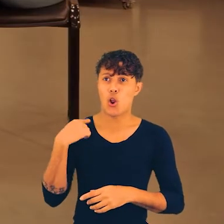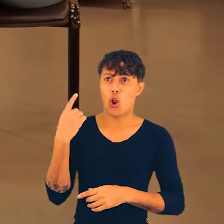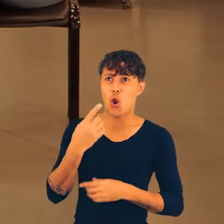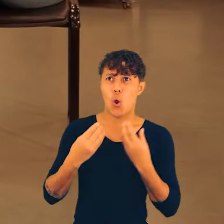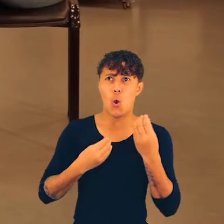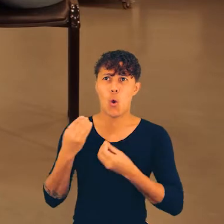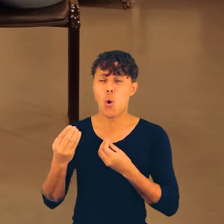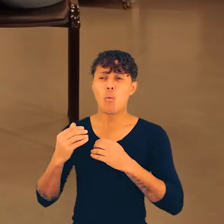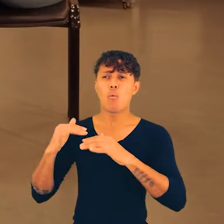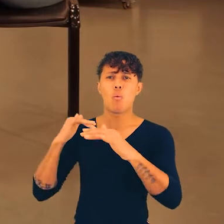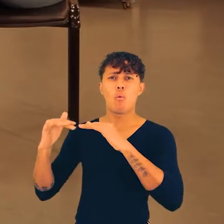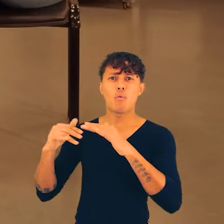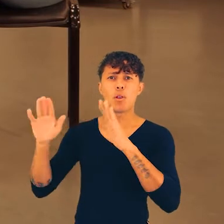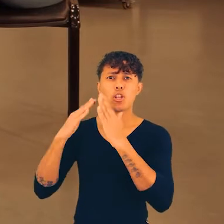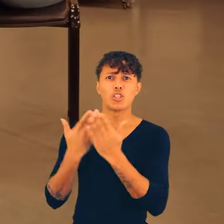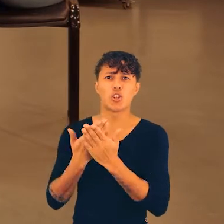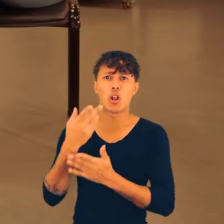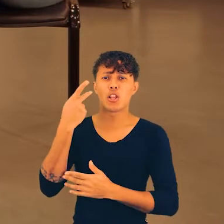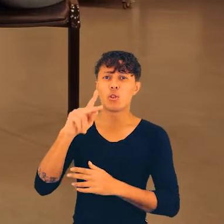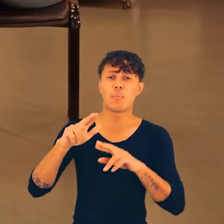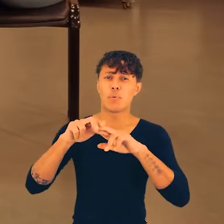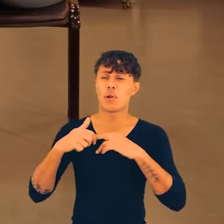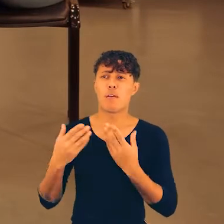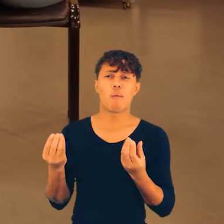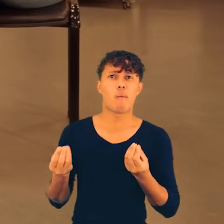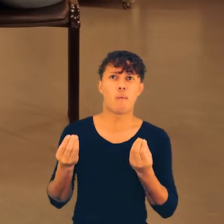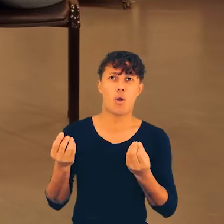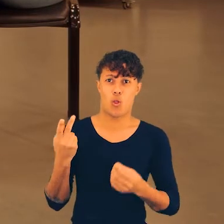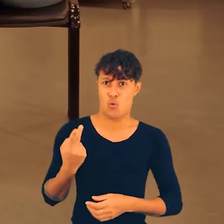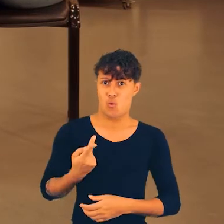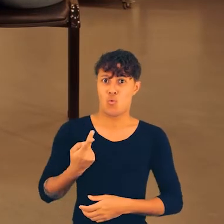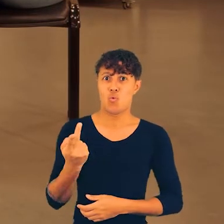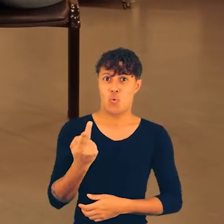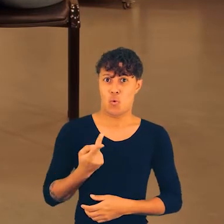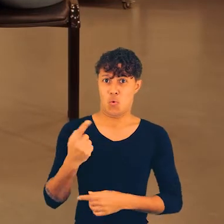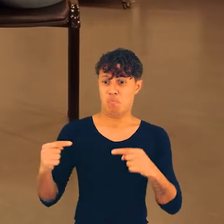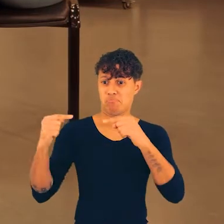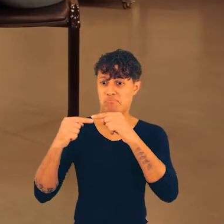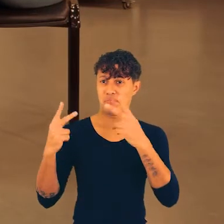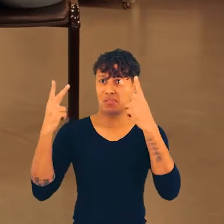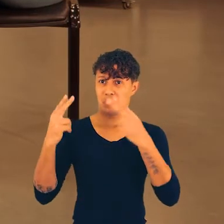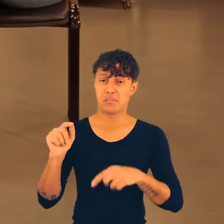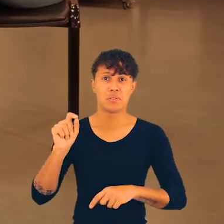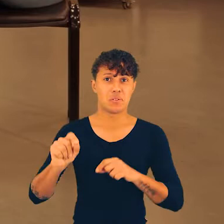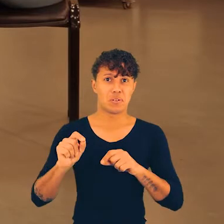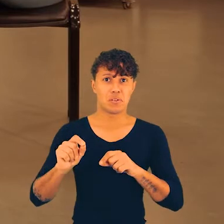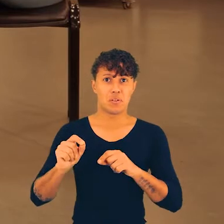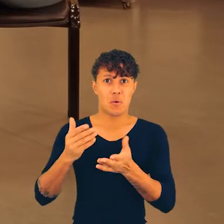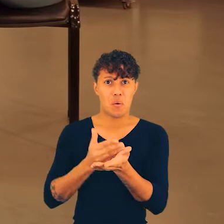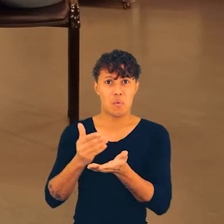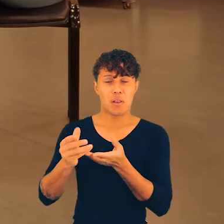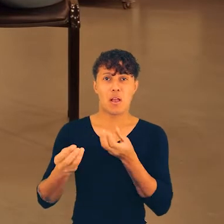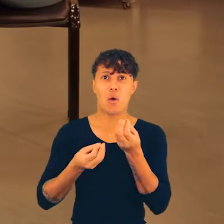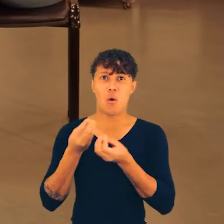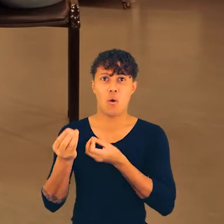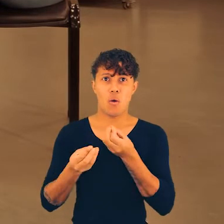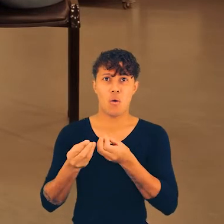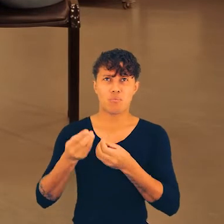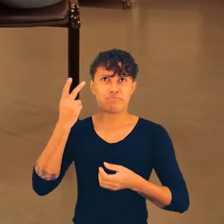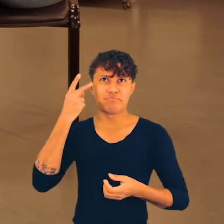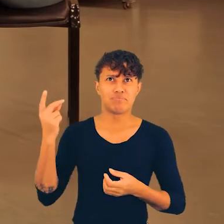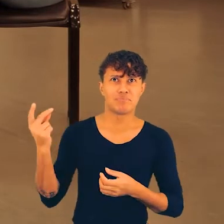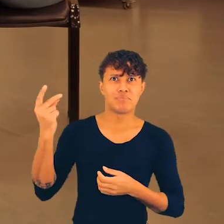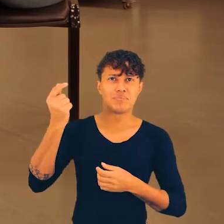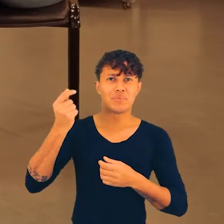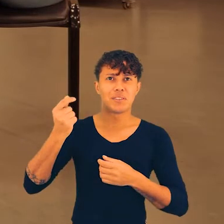acho que seria importante, claro, você falar um pouco de como é a dinâmica também na sua escola, porque nós duas temos um ponto em comum, que é de partir